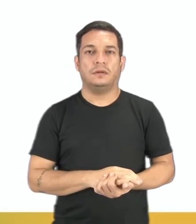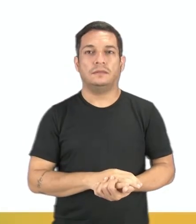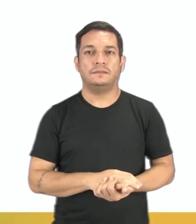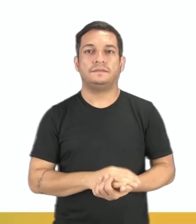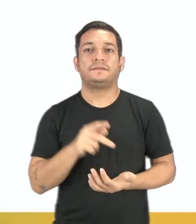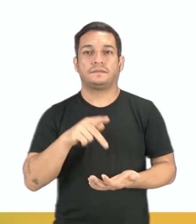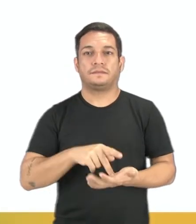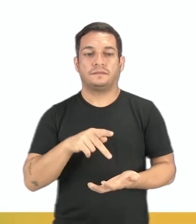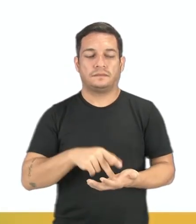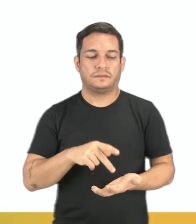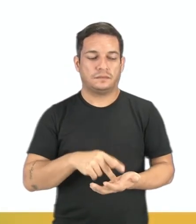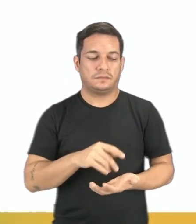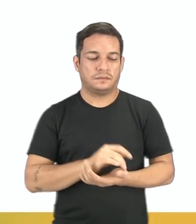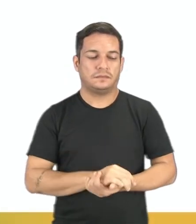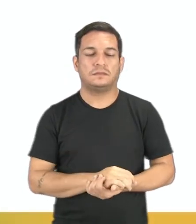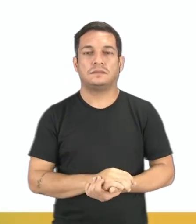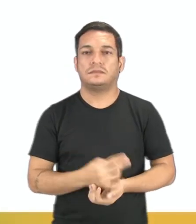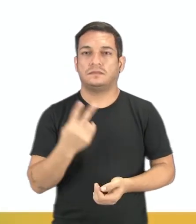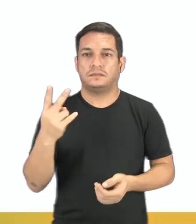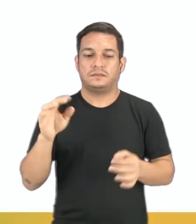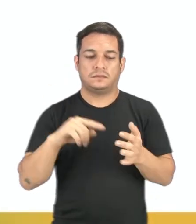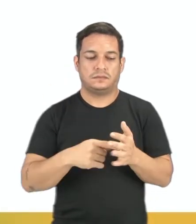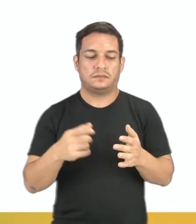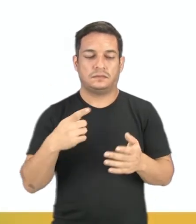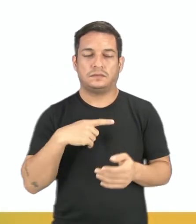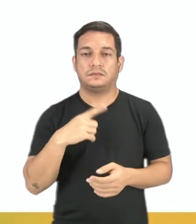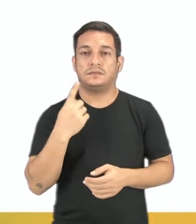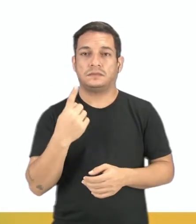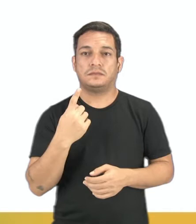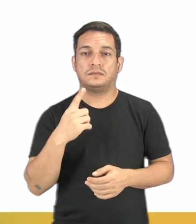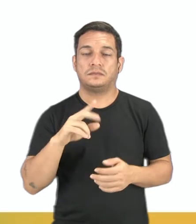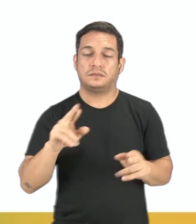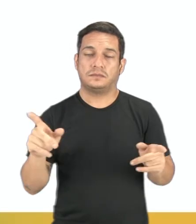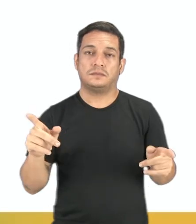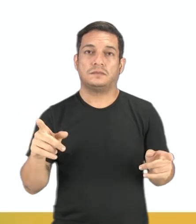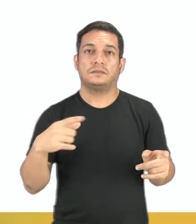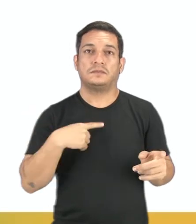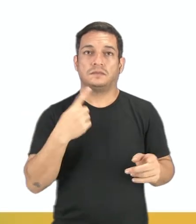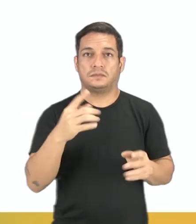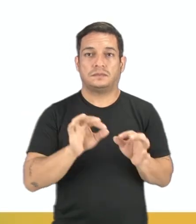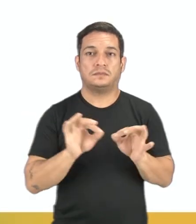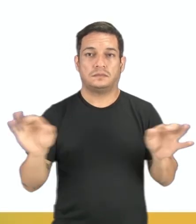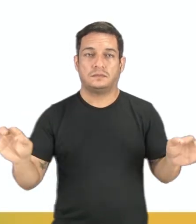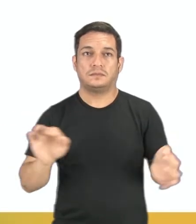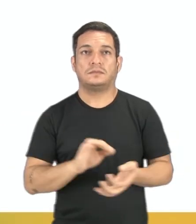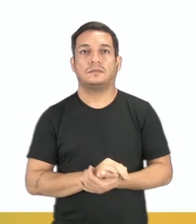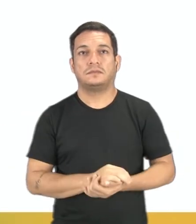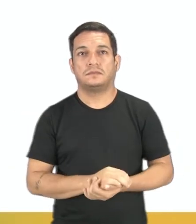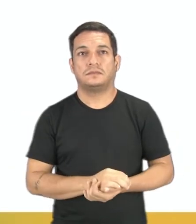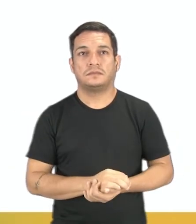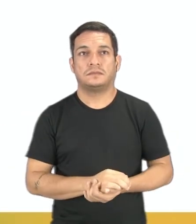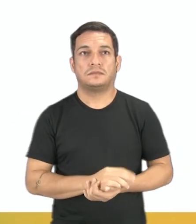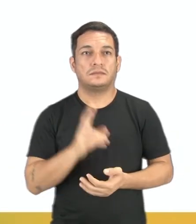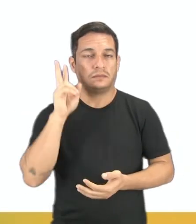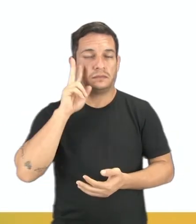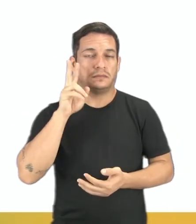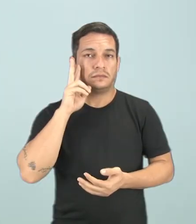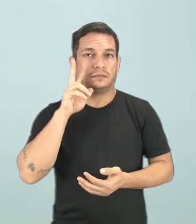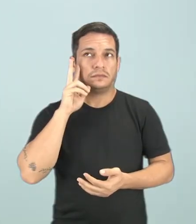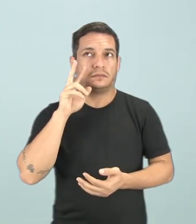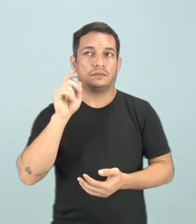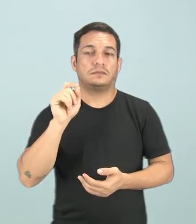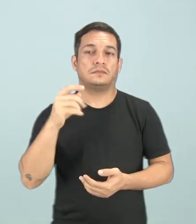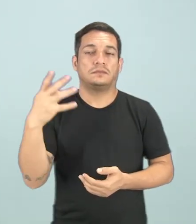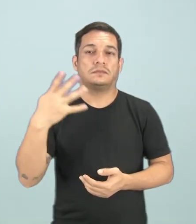É verdade. Por dois pontos distintos, passa uma reta. Lembra lá do